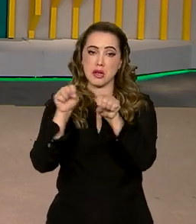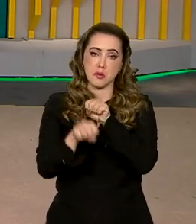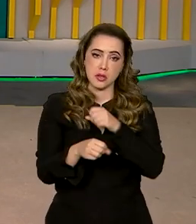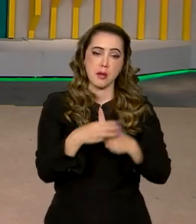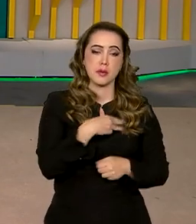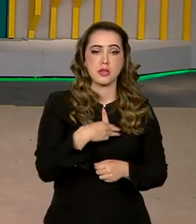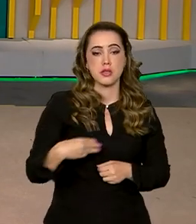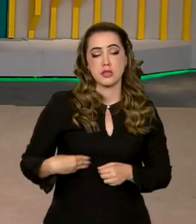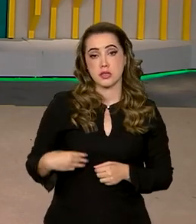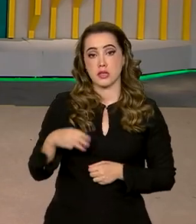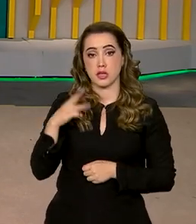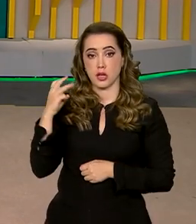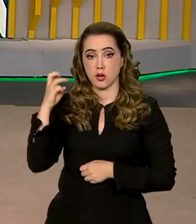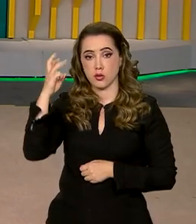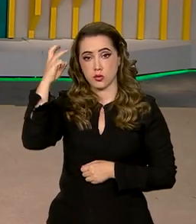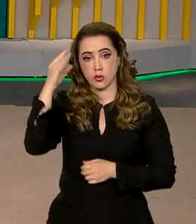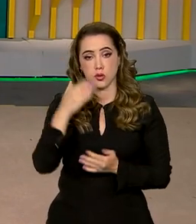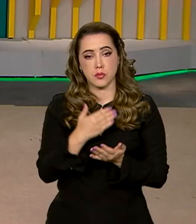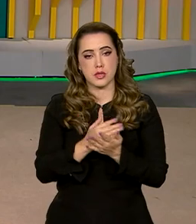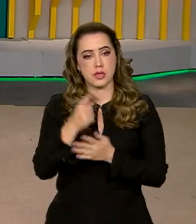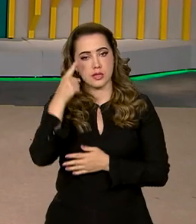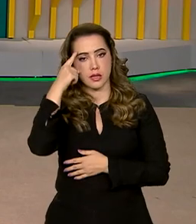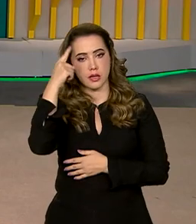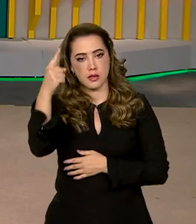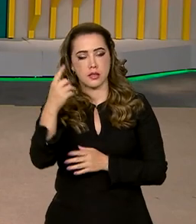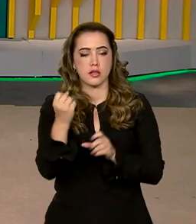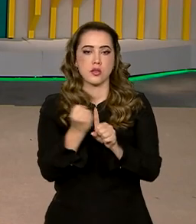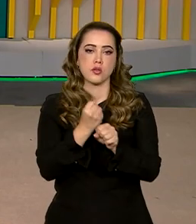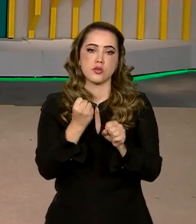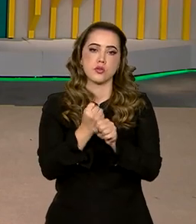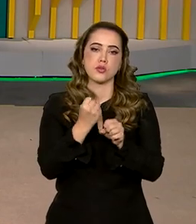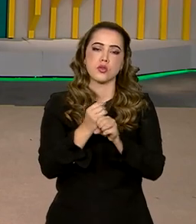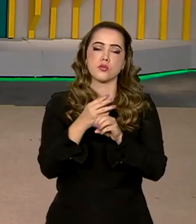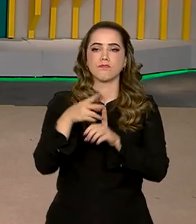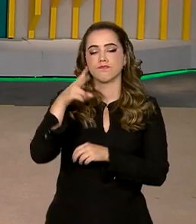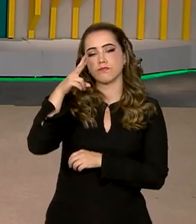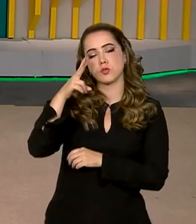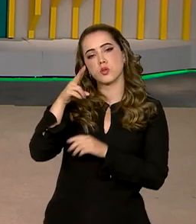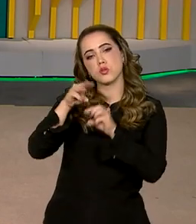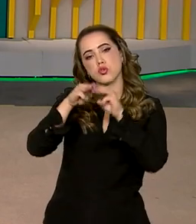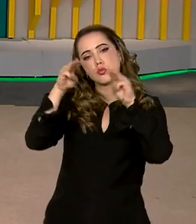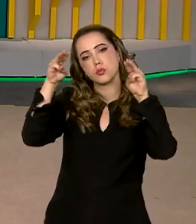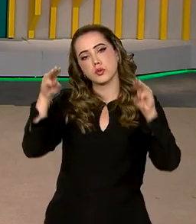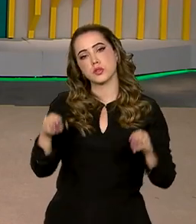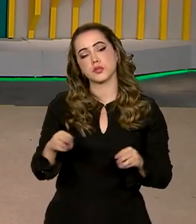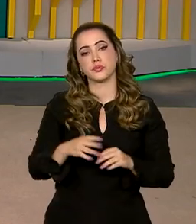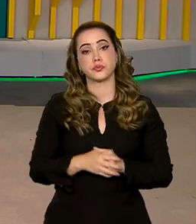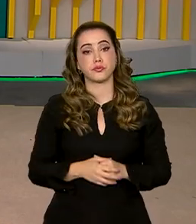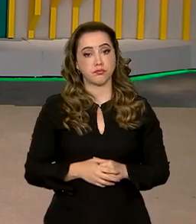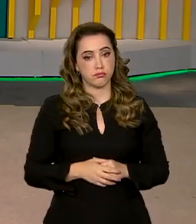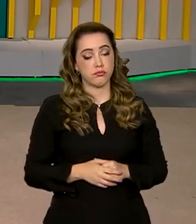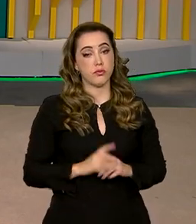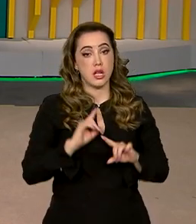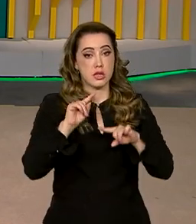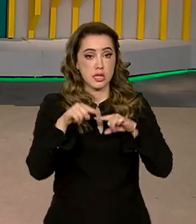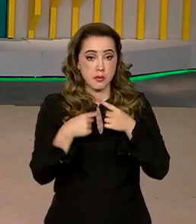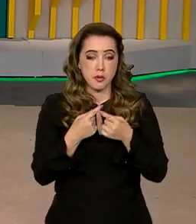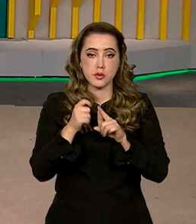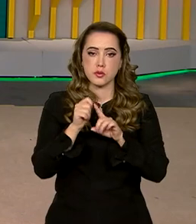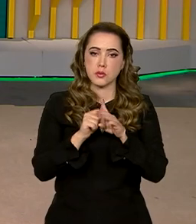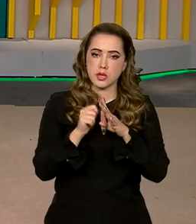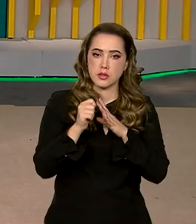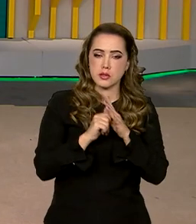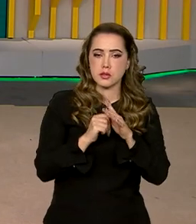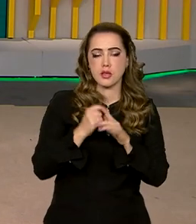Cultura, Margarete Menezes, lançasse a ideia da construção de um memorial. É isso mesmo, Ana, e com o passar dos meses,